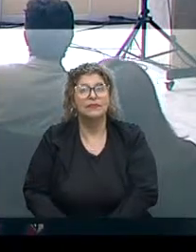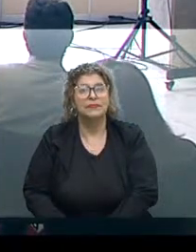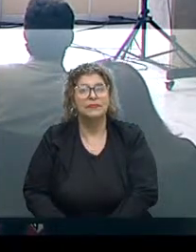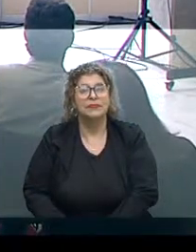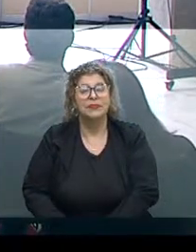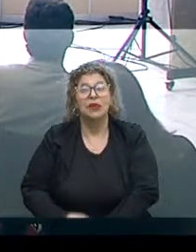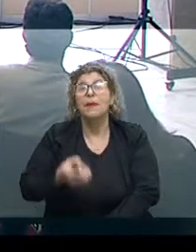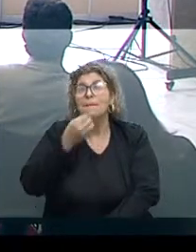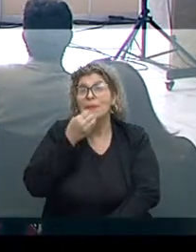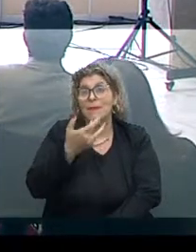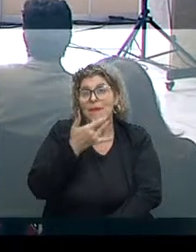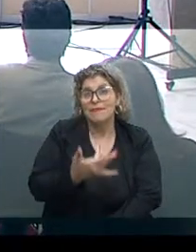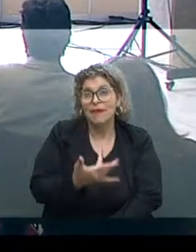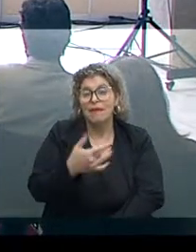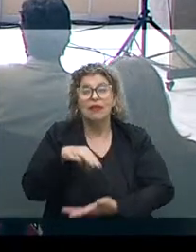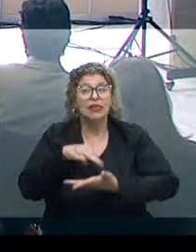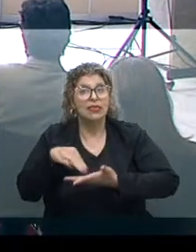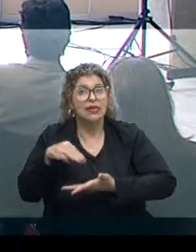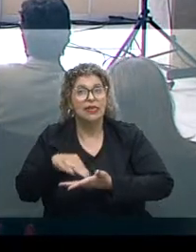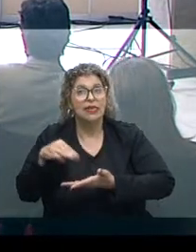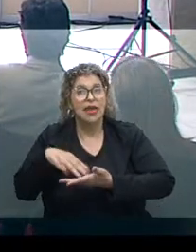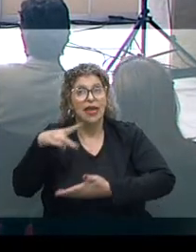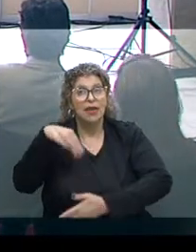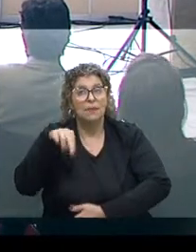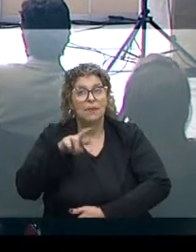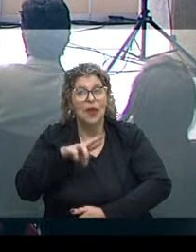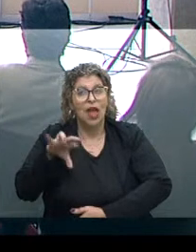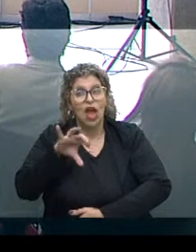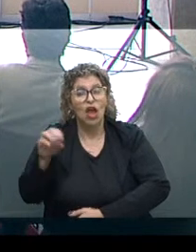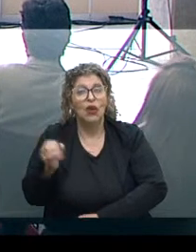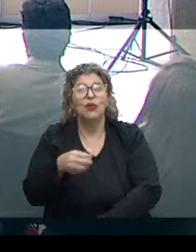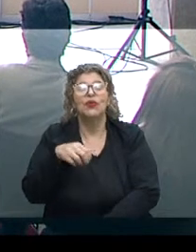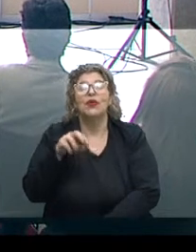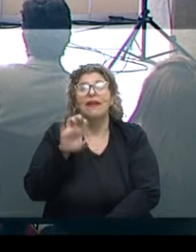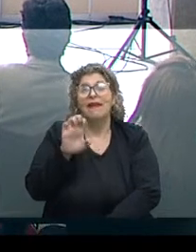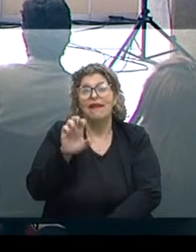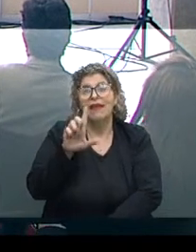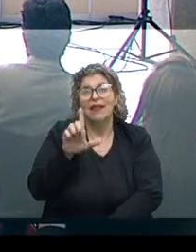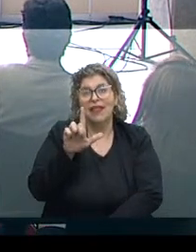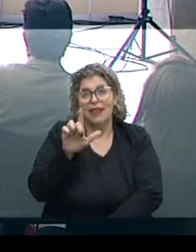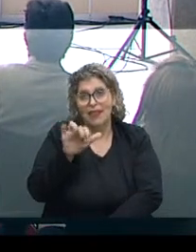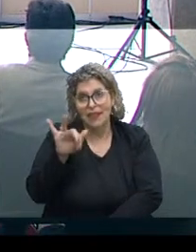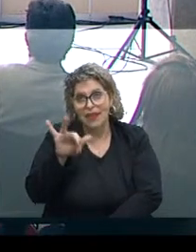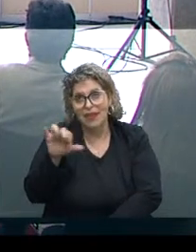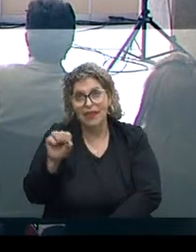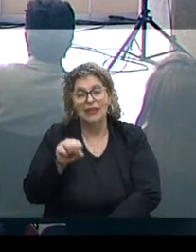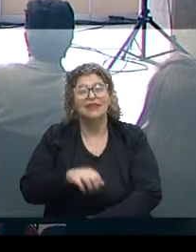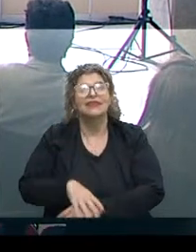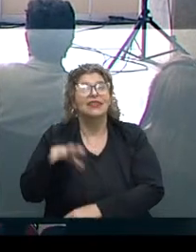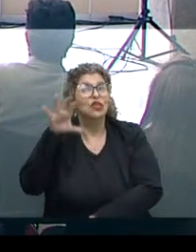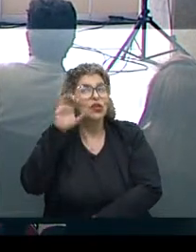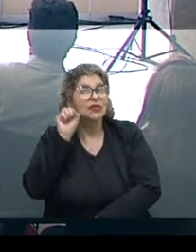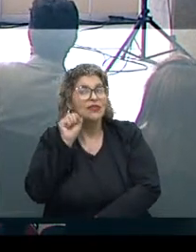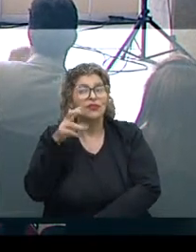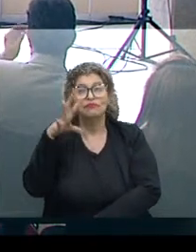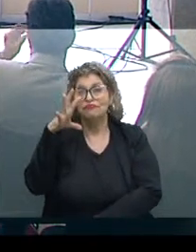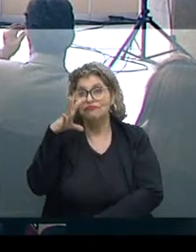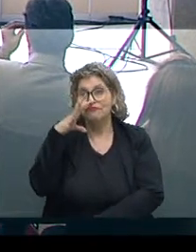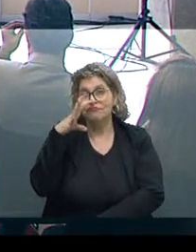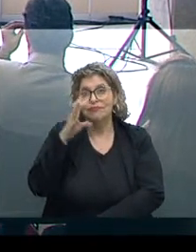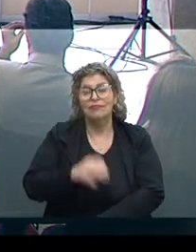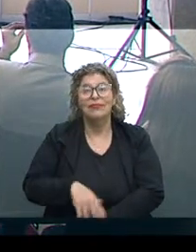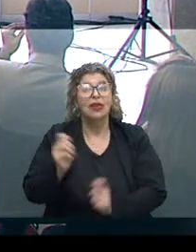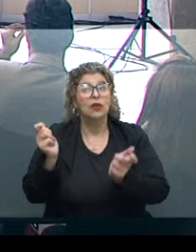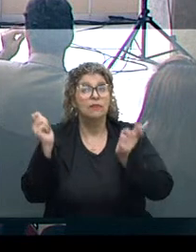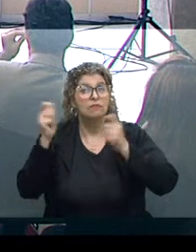Presidente, boa tarde. Boa tarde, secretário Mauro. Boa tarde, Elis. Boa tarde a todos que nos assistem, nos escutam. Na